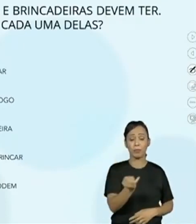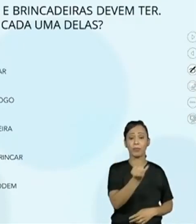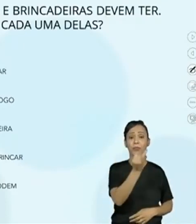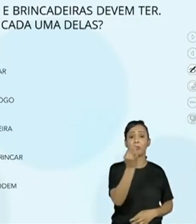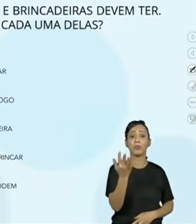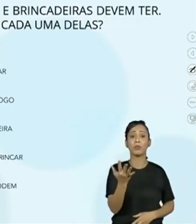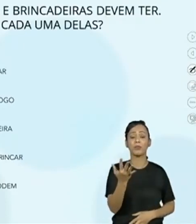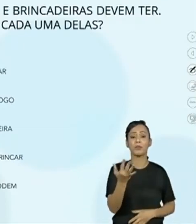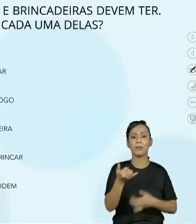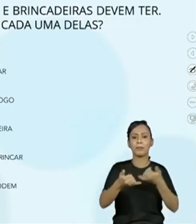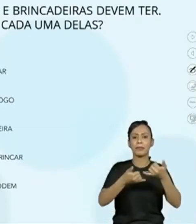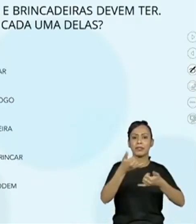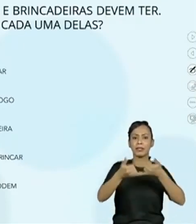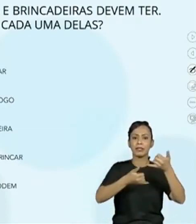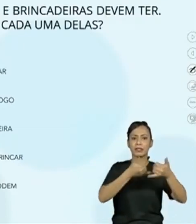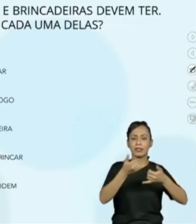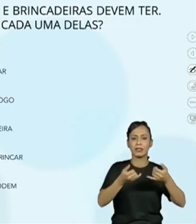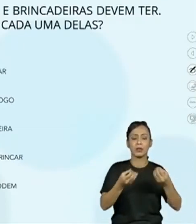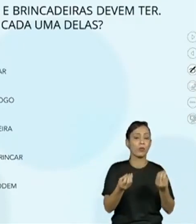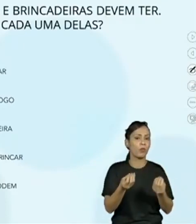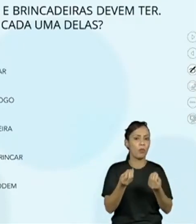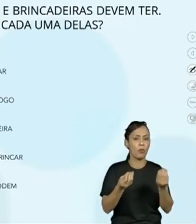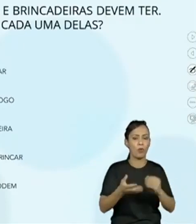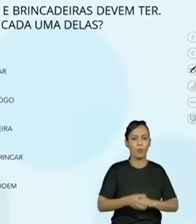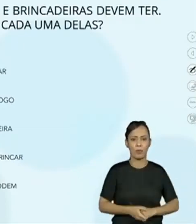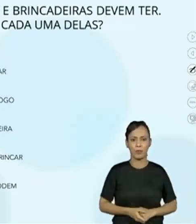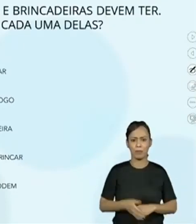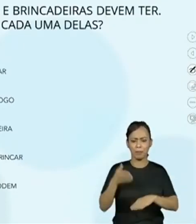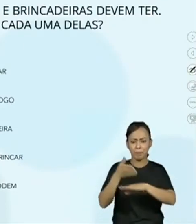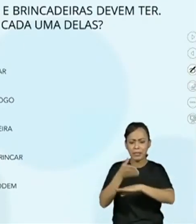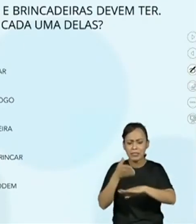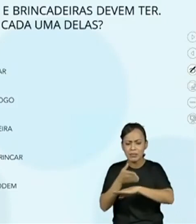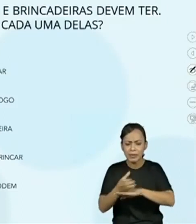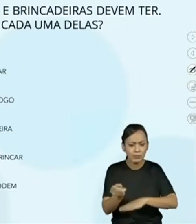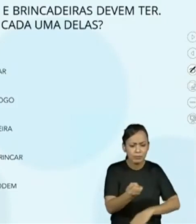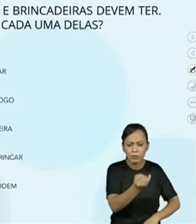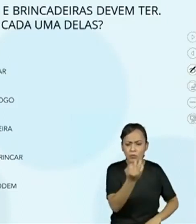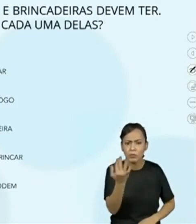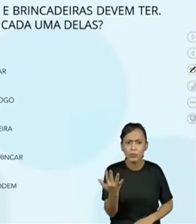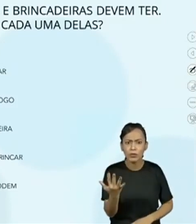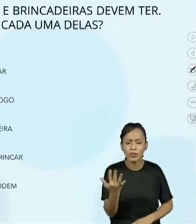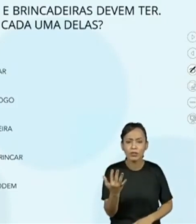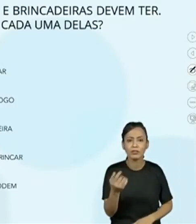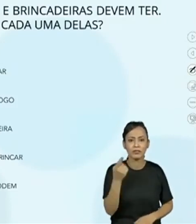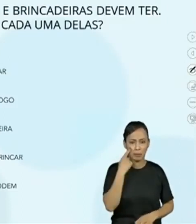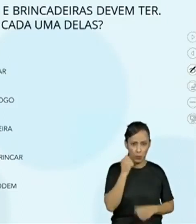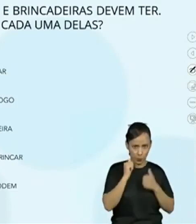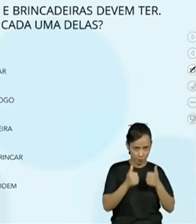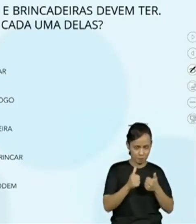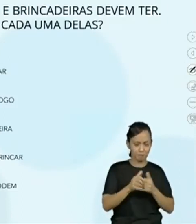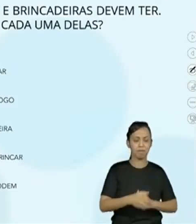começando aqui, tá? Da primeira opção, eu vou ler, quando for, vocês falam para mim. É este, tá bom?